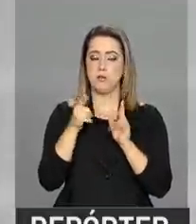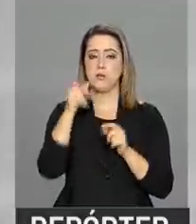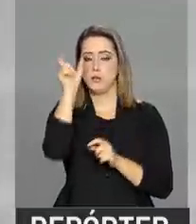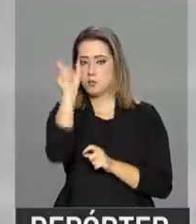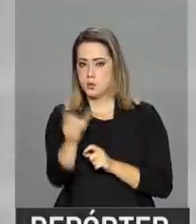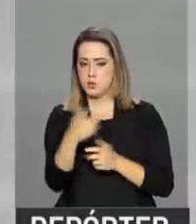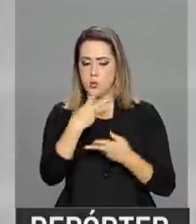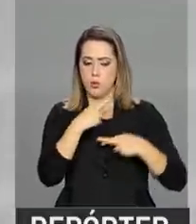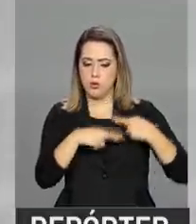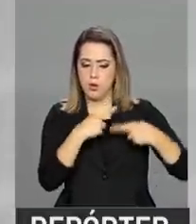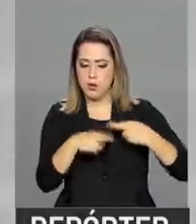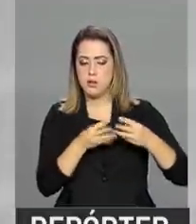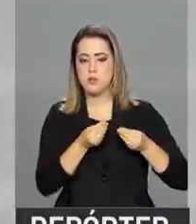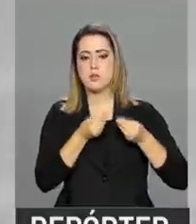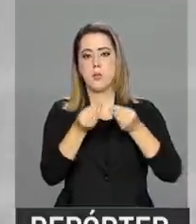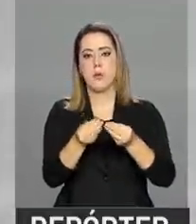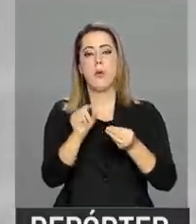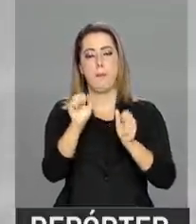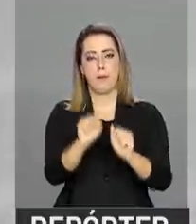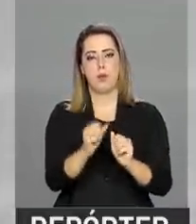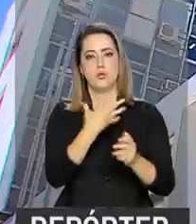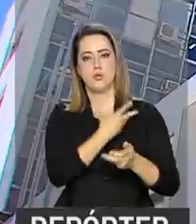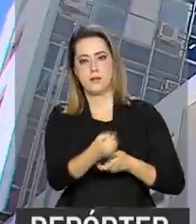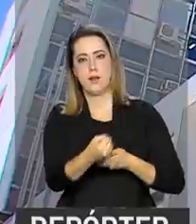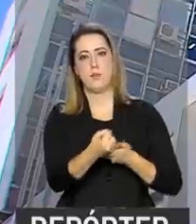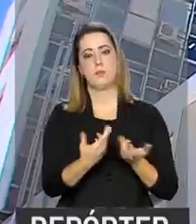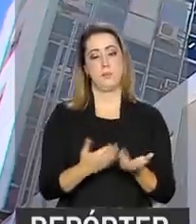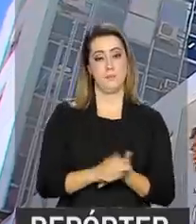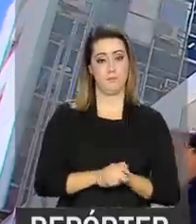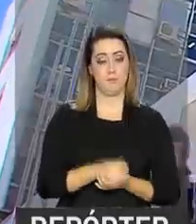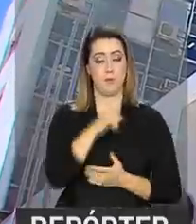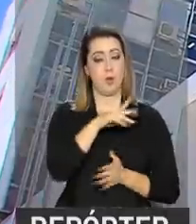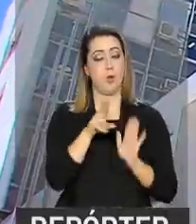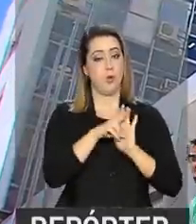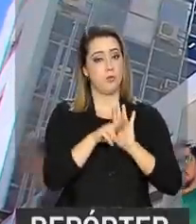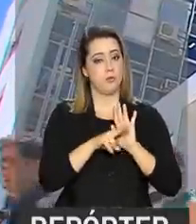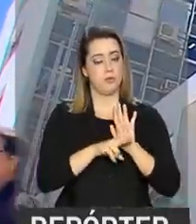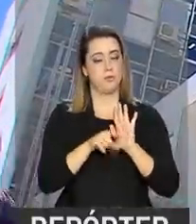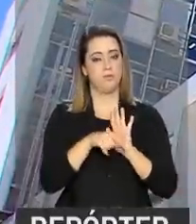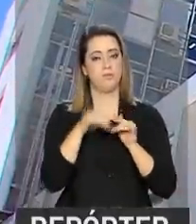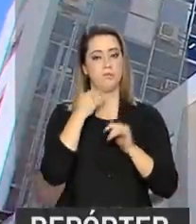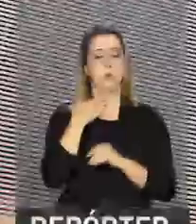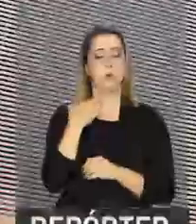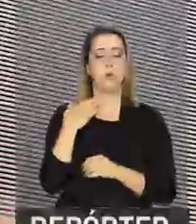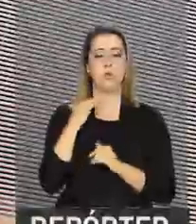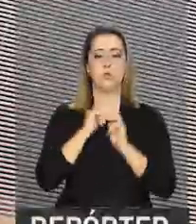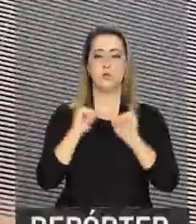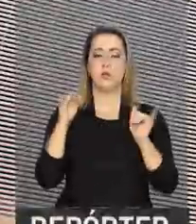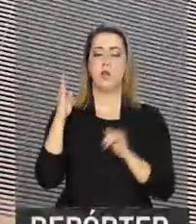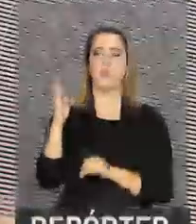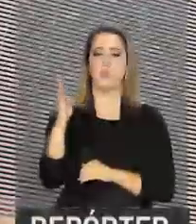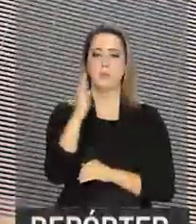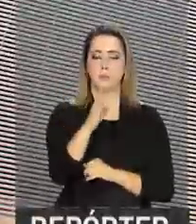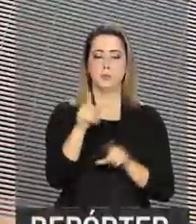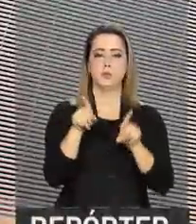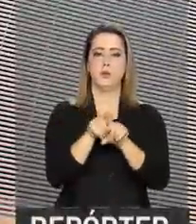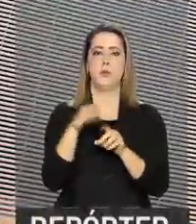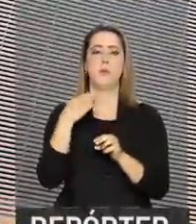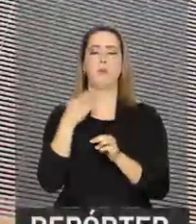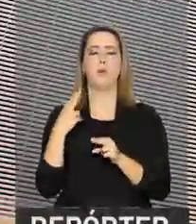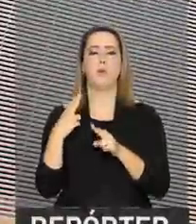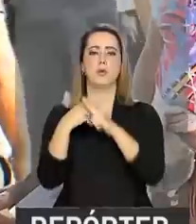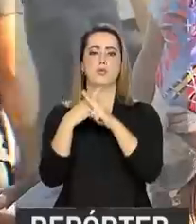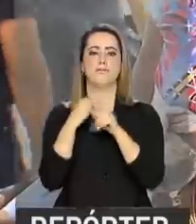dependentes e cônjuges também podem ter direito ao benefício. O cronograma vai ser divulgado pelo Banco do Brasil e pela Caixa Econômica nos